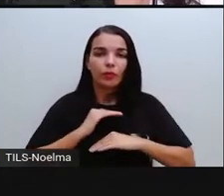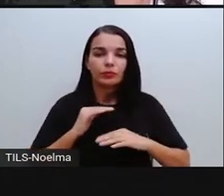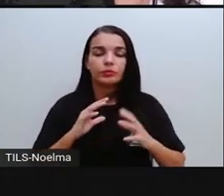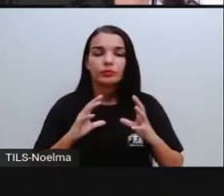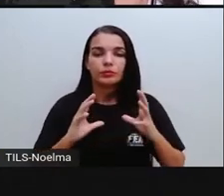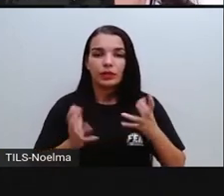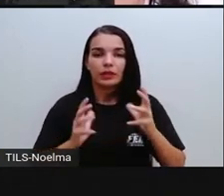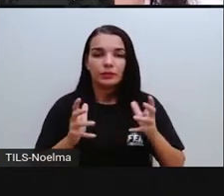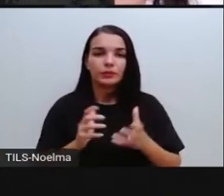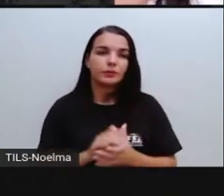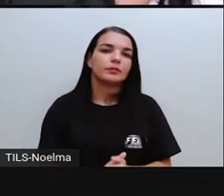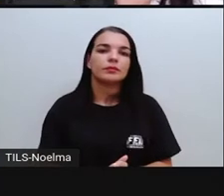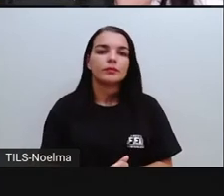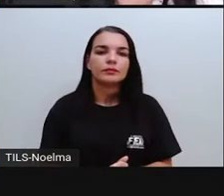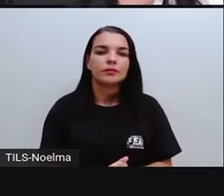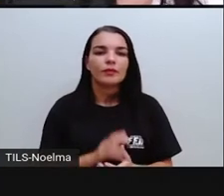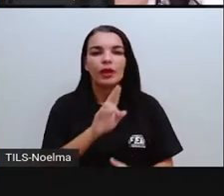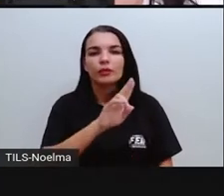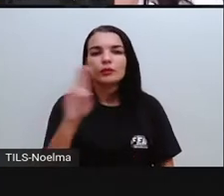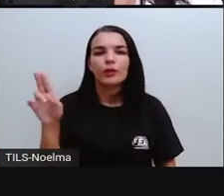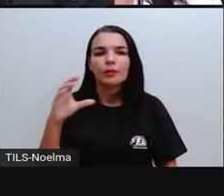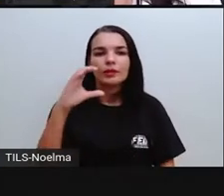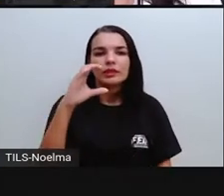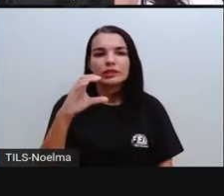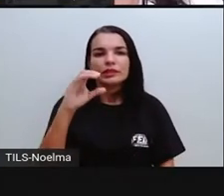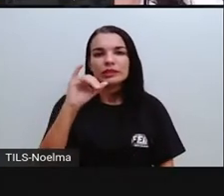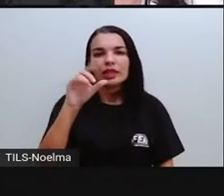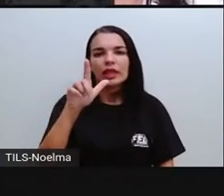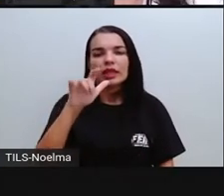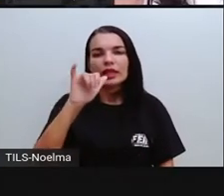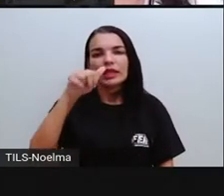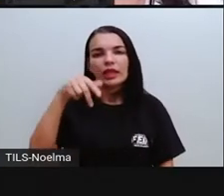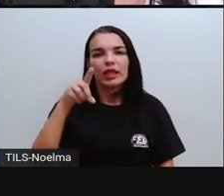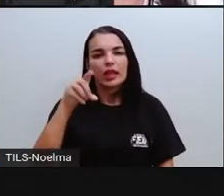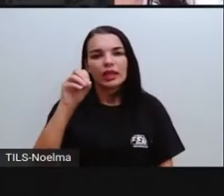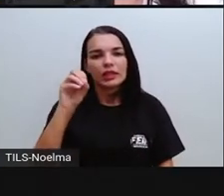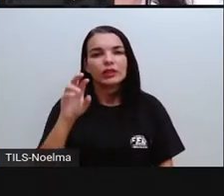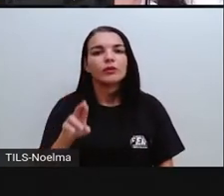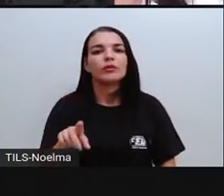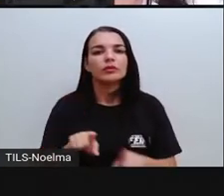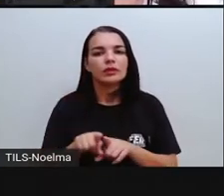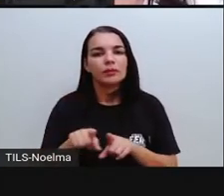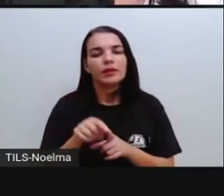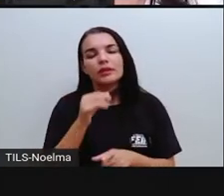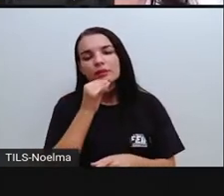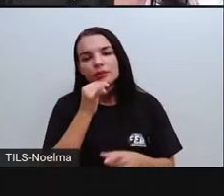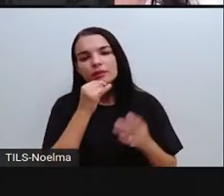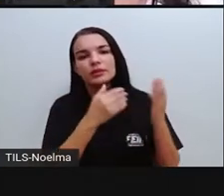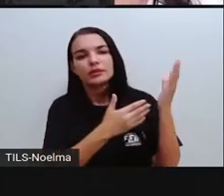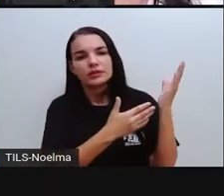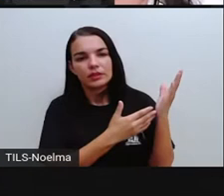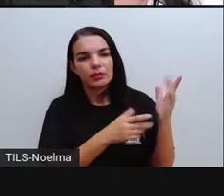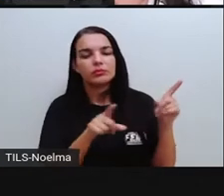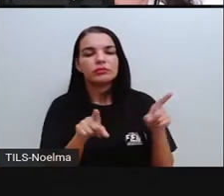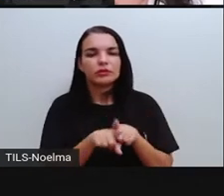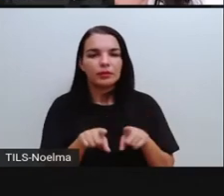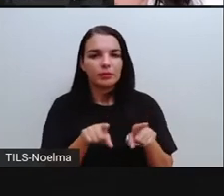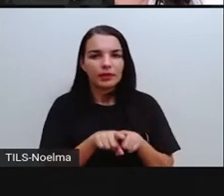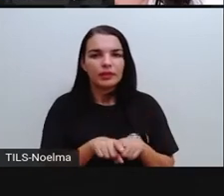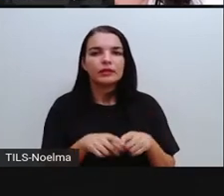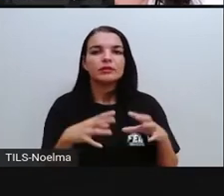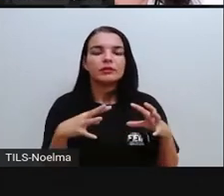geométrico. O cone, cilindro e esfera são alguns dos exemplos aí de